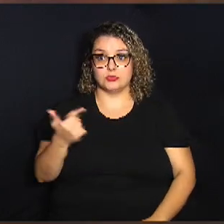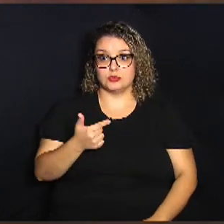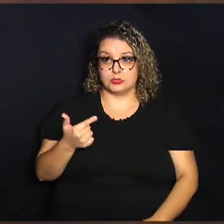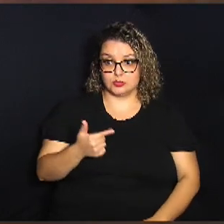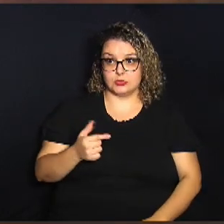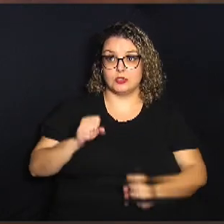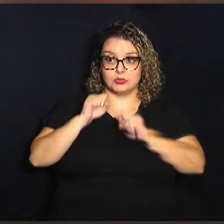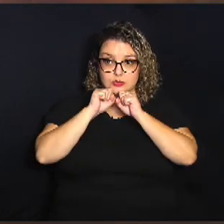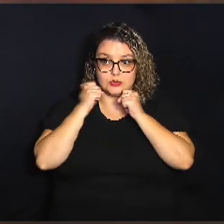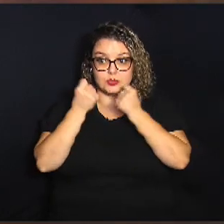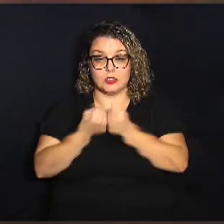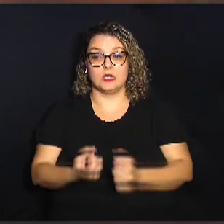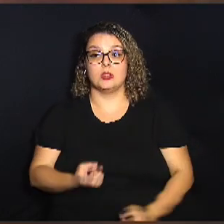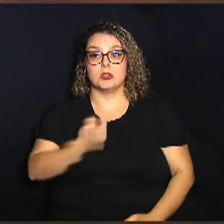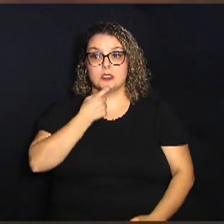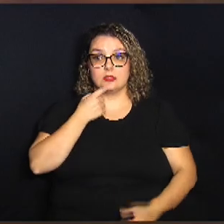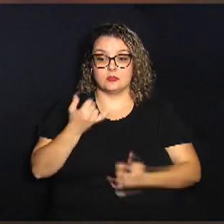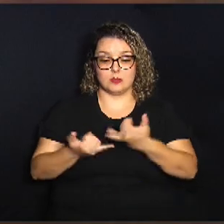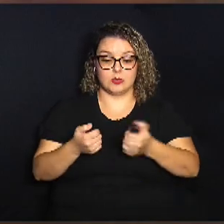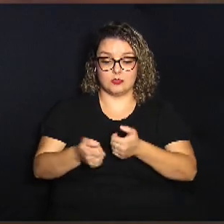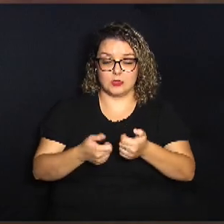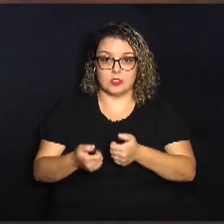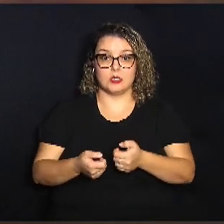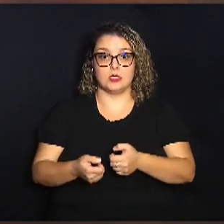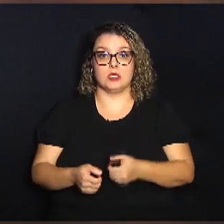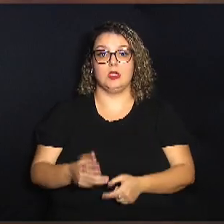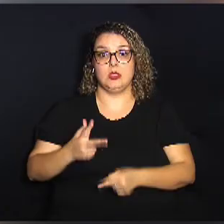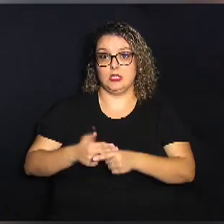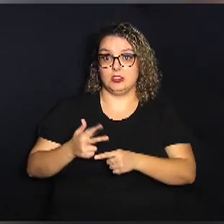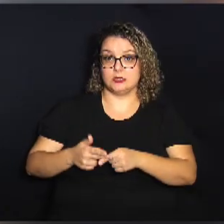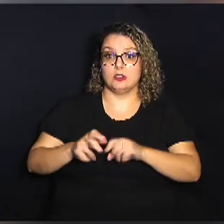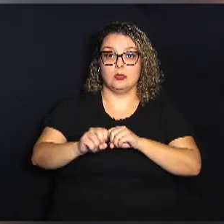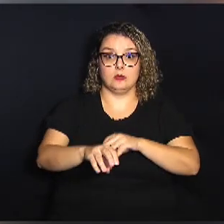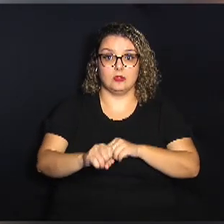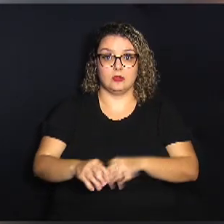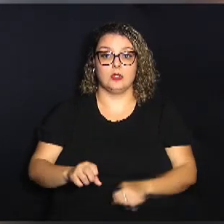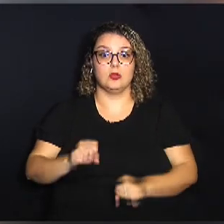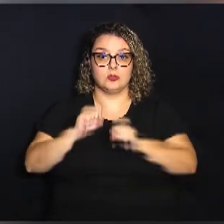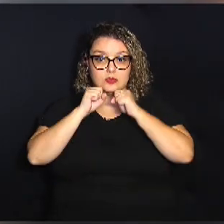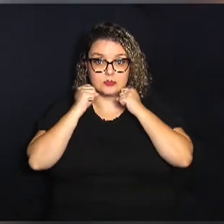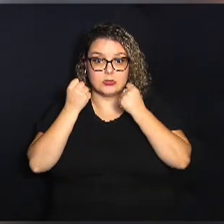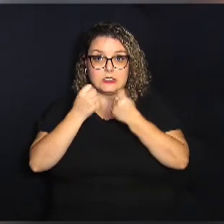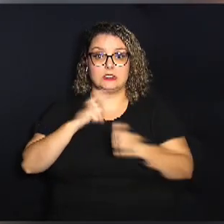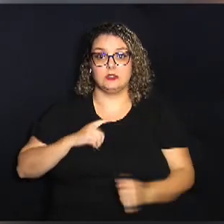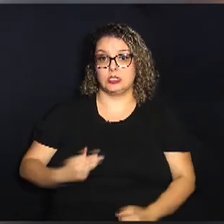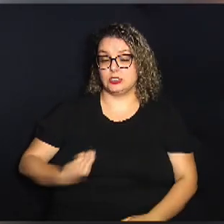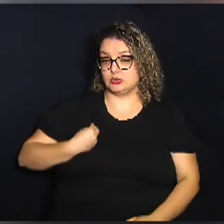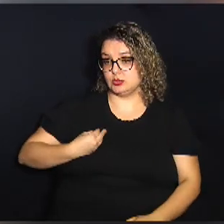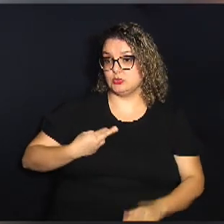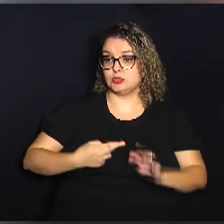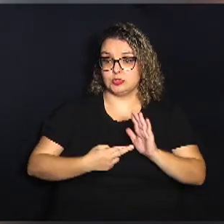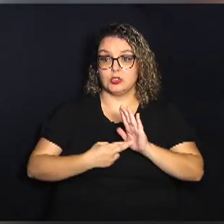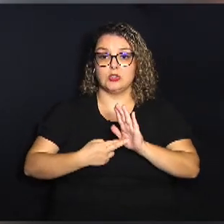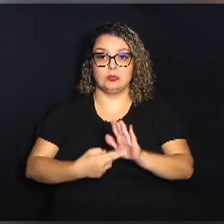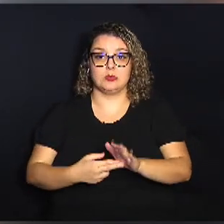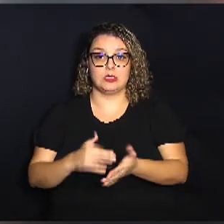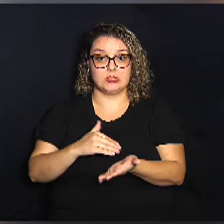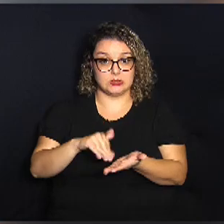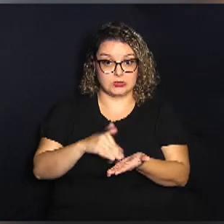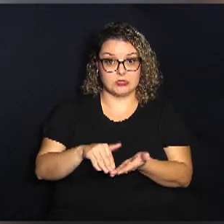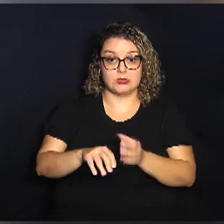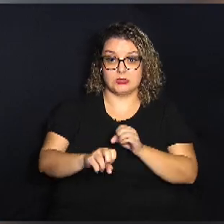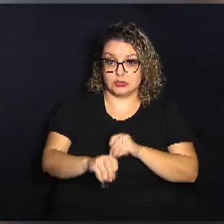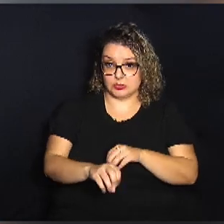Seminário Campinas Games, edição educação. O seminário contou com a presença de representantes das Secretarias de